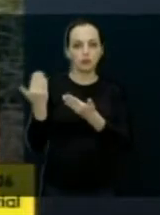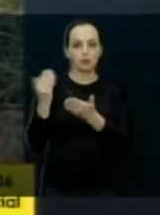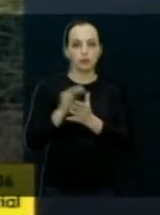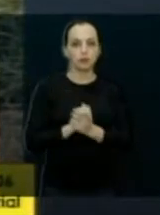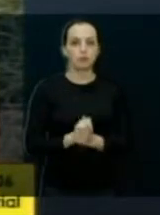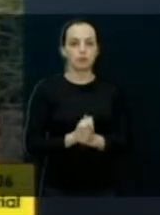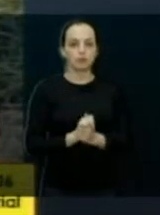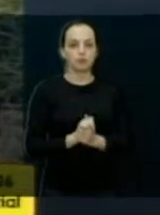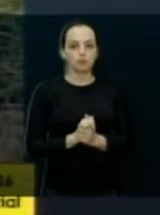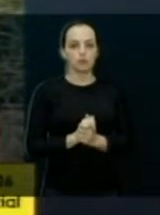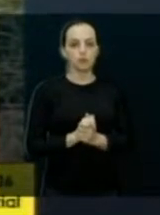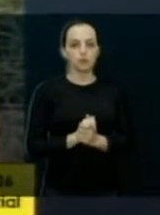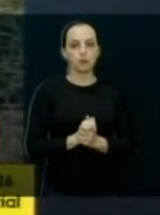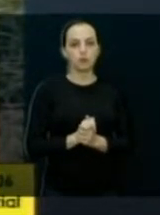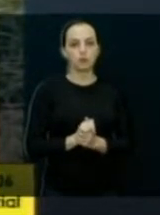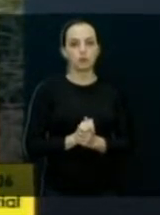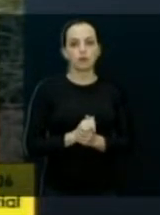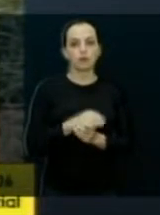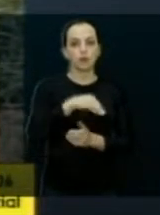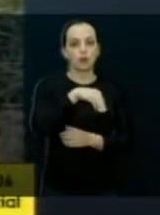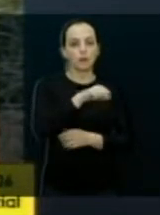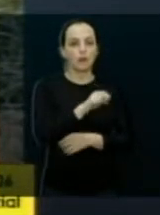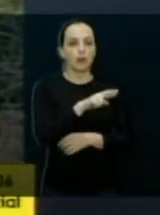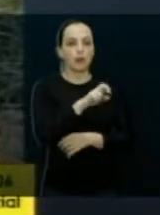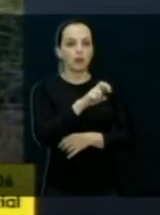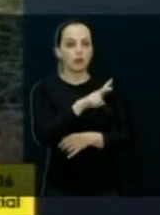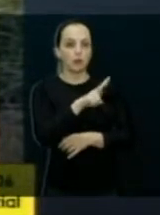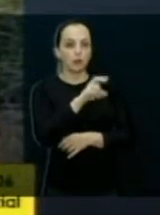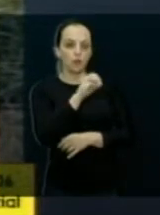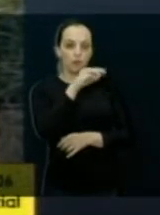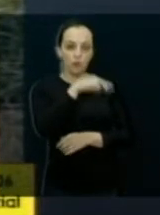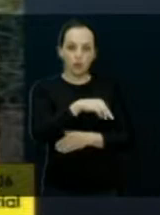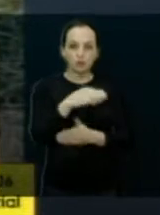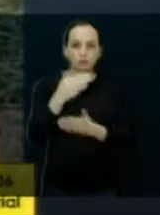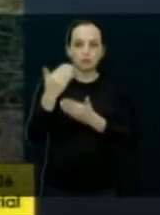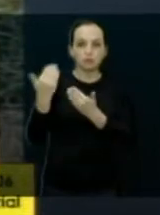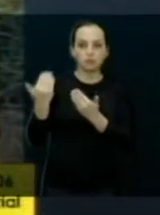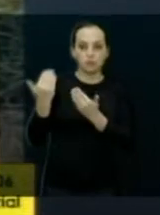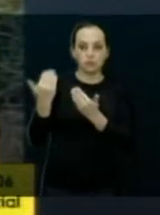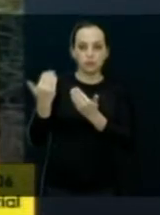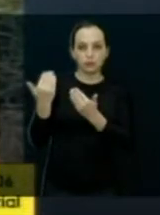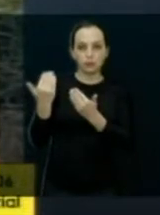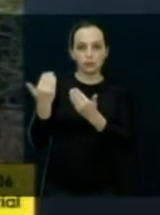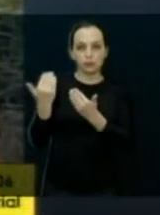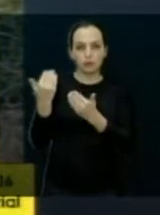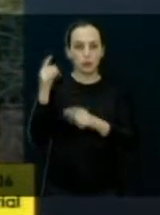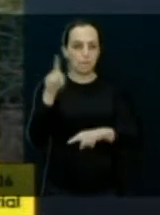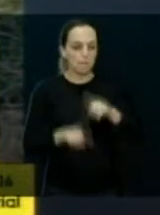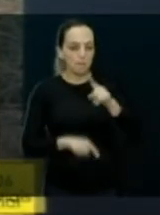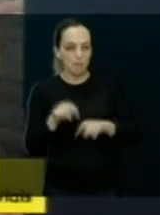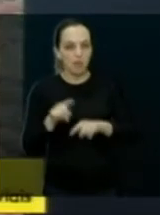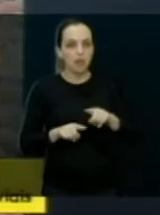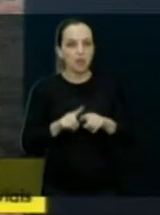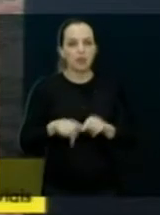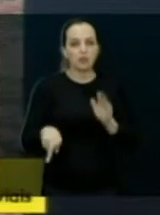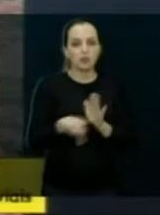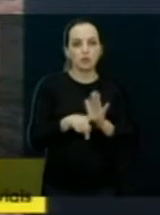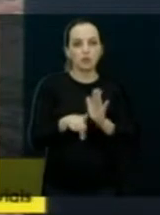o Marivã, que vai para a represa também, material sendo carregado em 2006, essa foto.